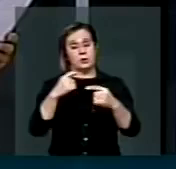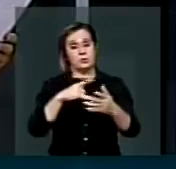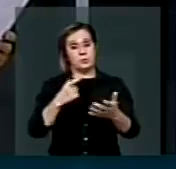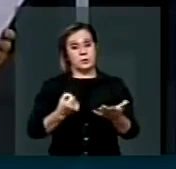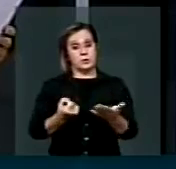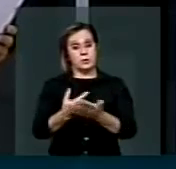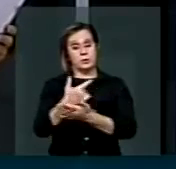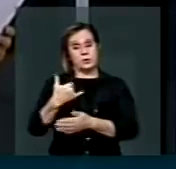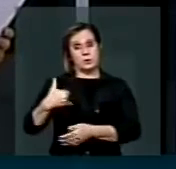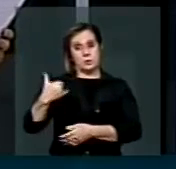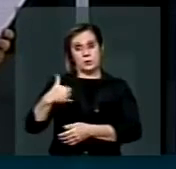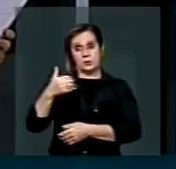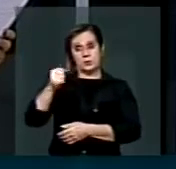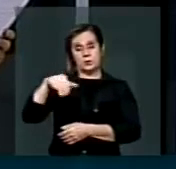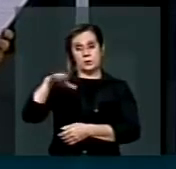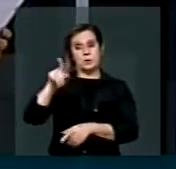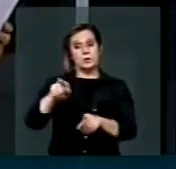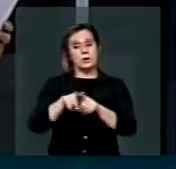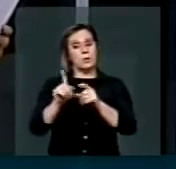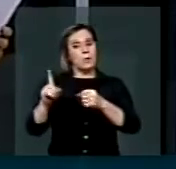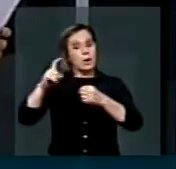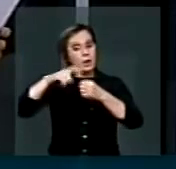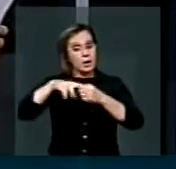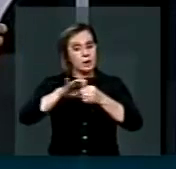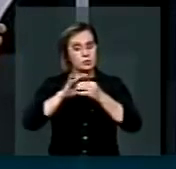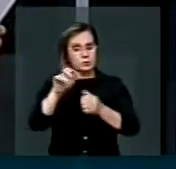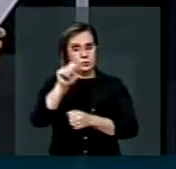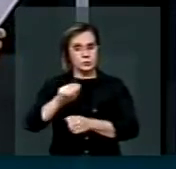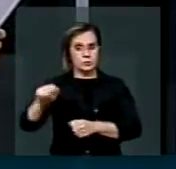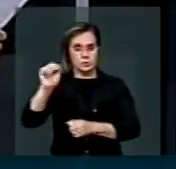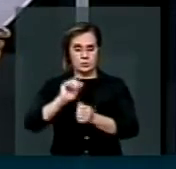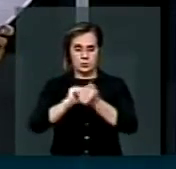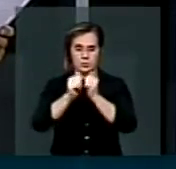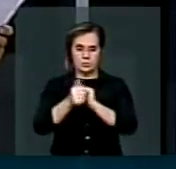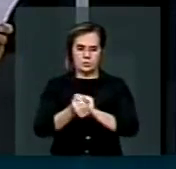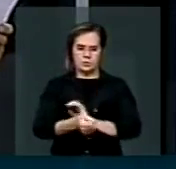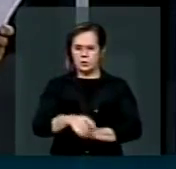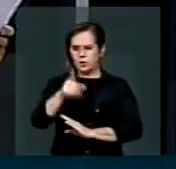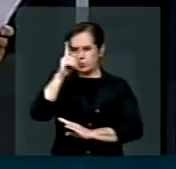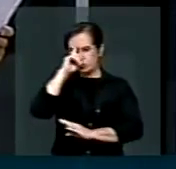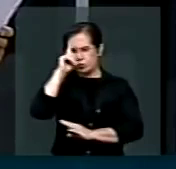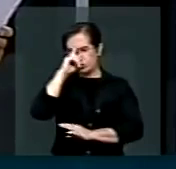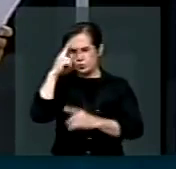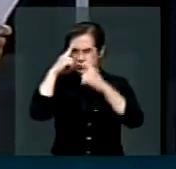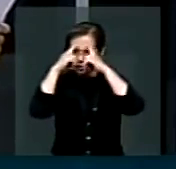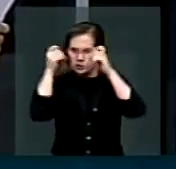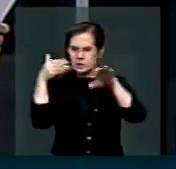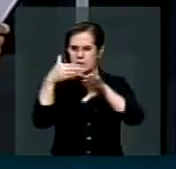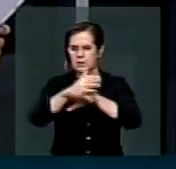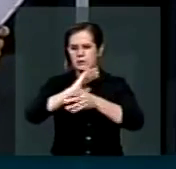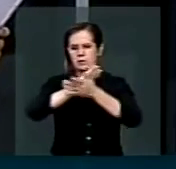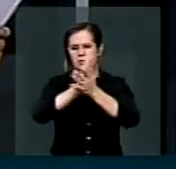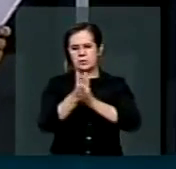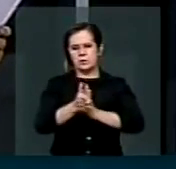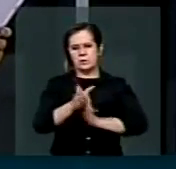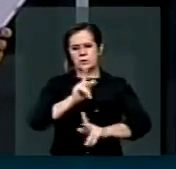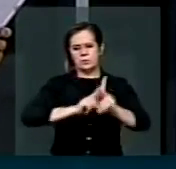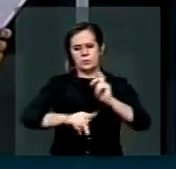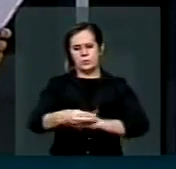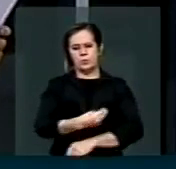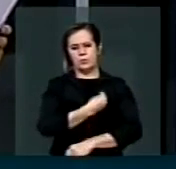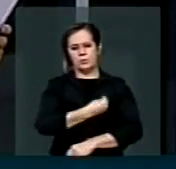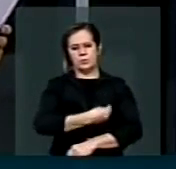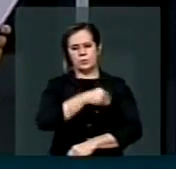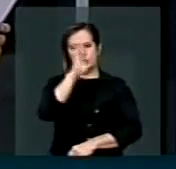associada à instituição de esporte. Todos os dias a violência invade a vida dos brasileiros. Estampa as manchetes dos